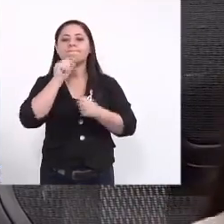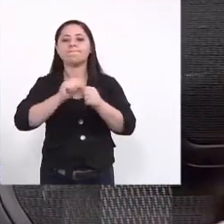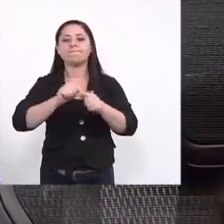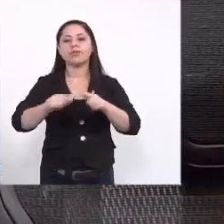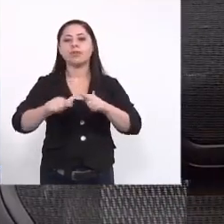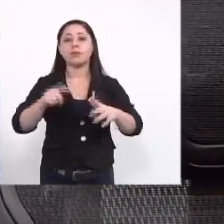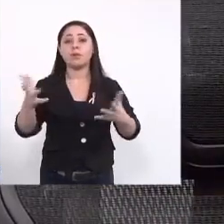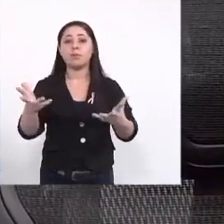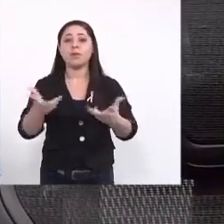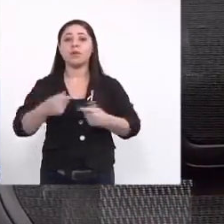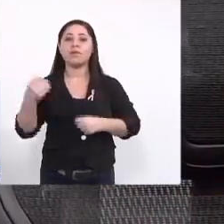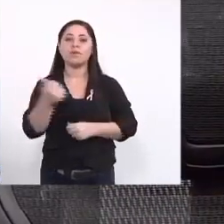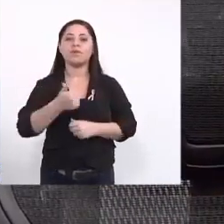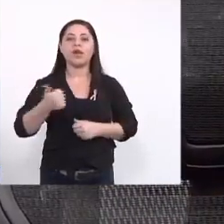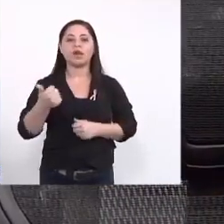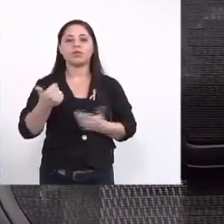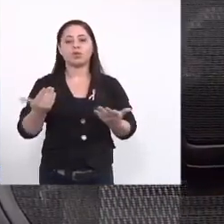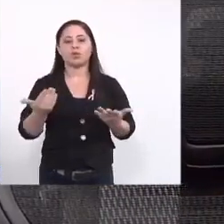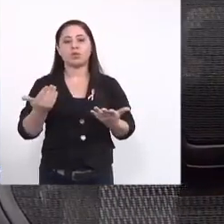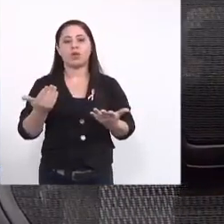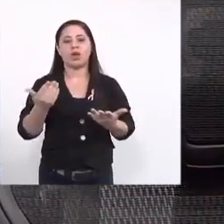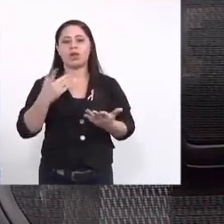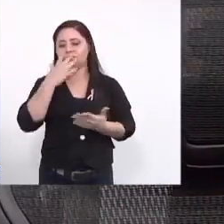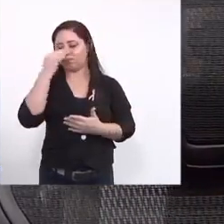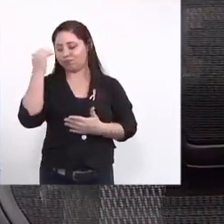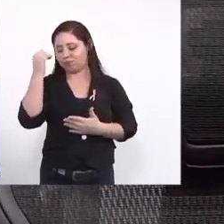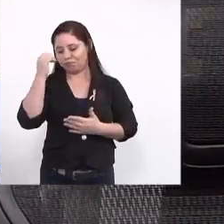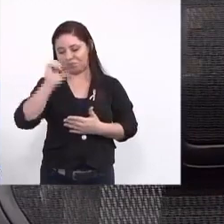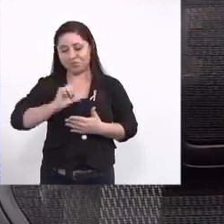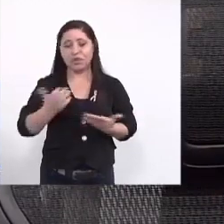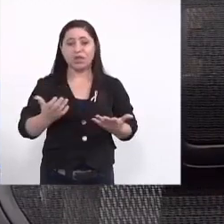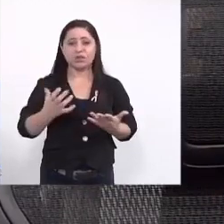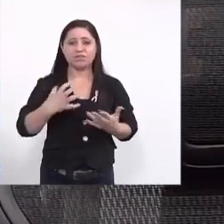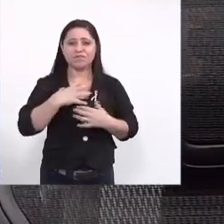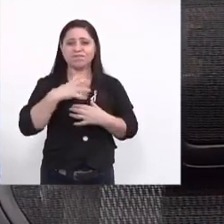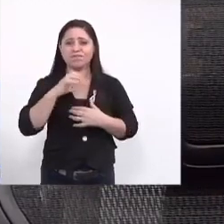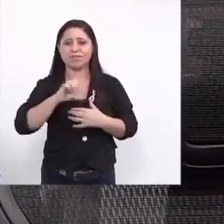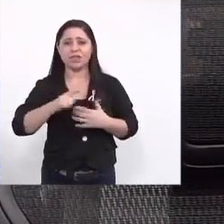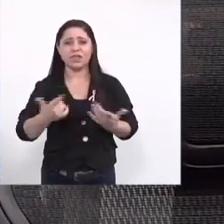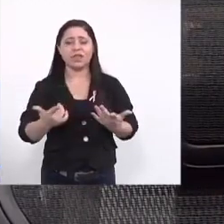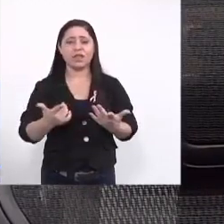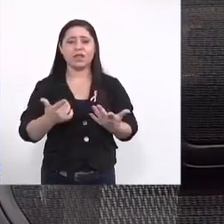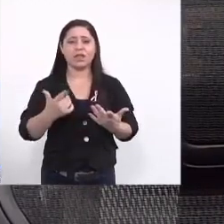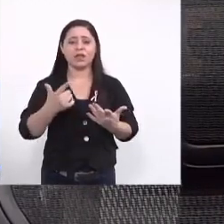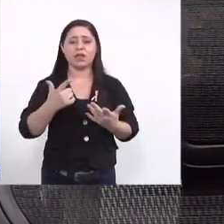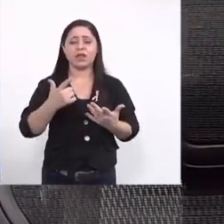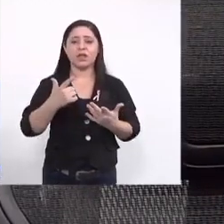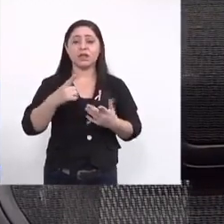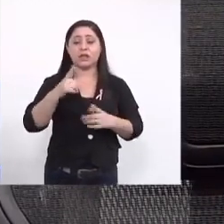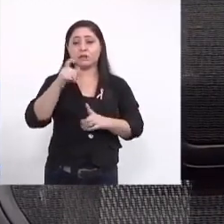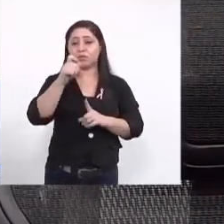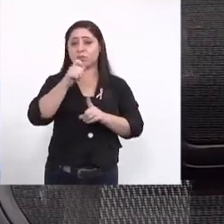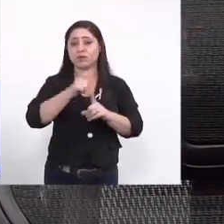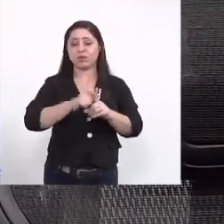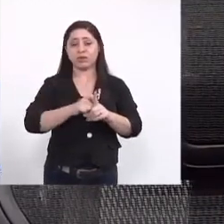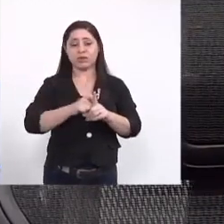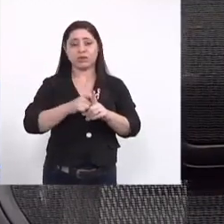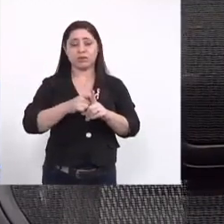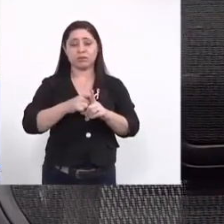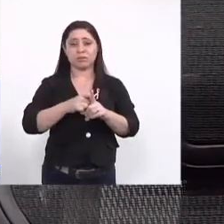serviço é extremamente frustrante quando no meu município no mês de março nós perdemos uma criança